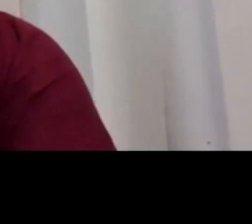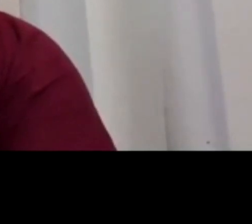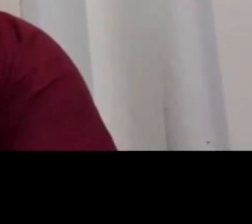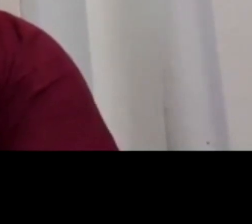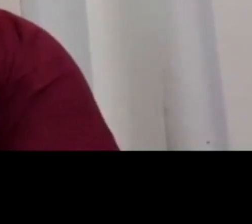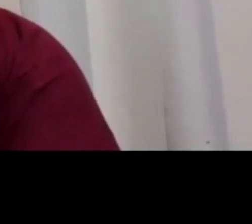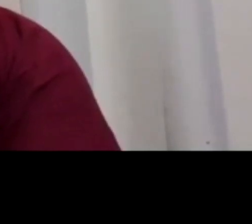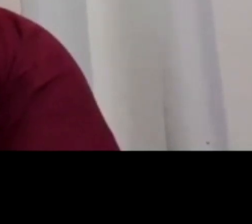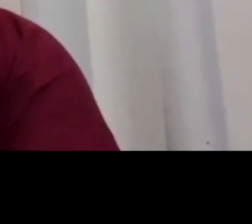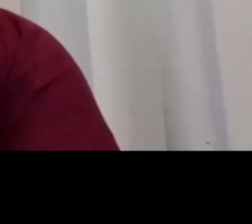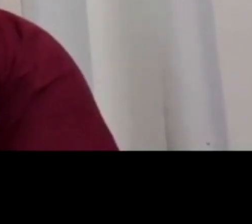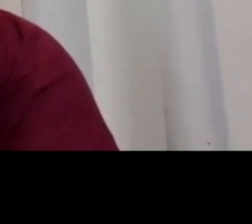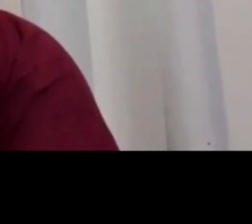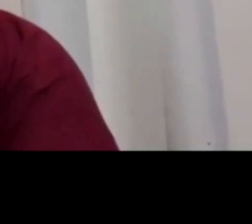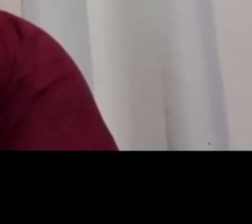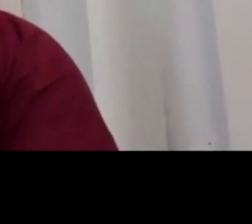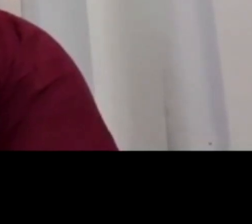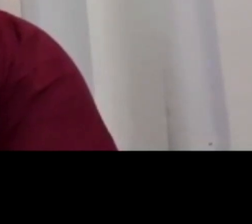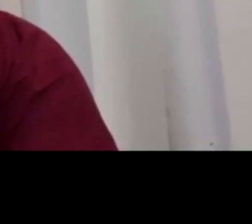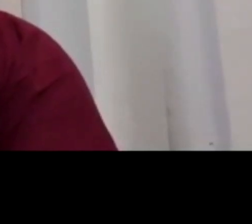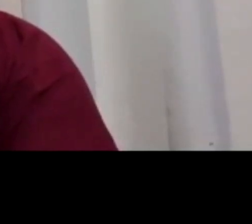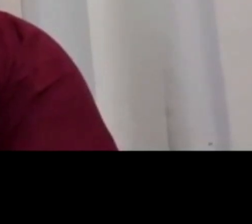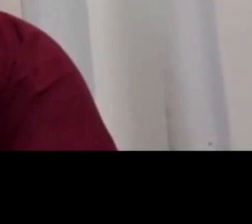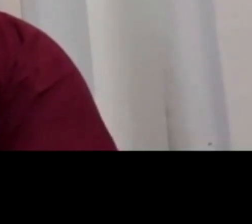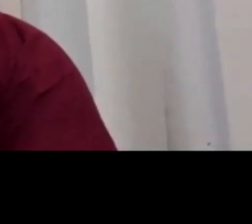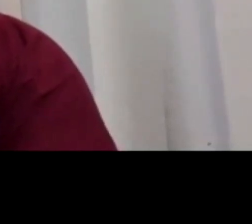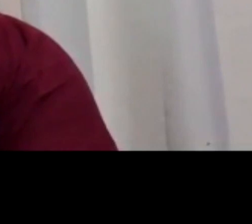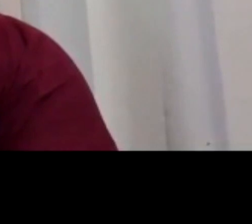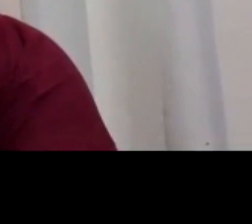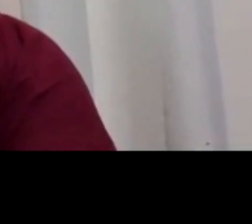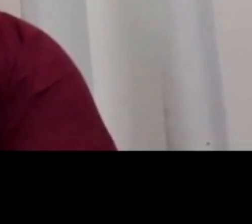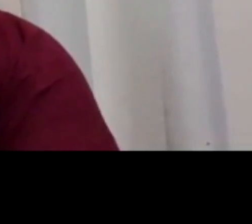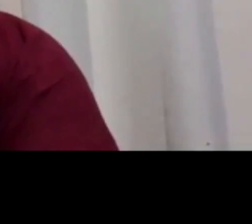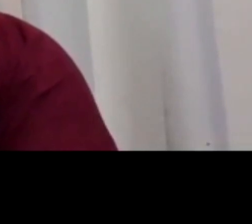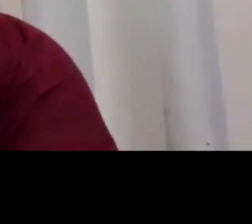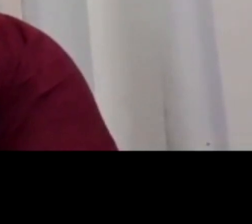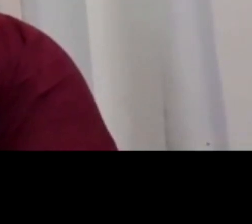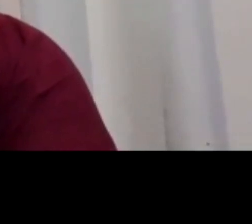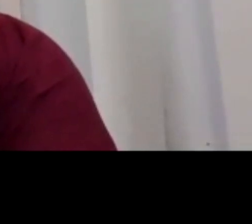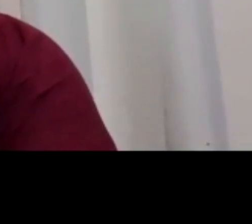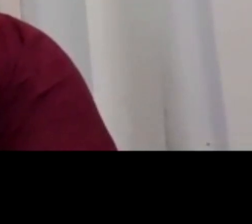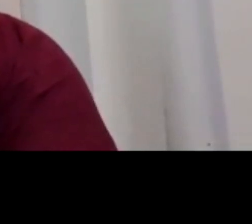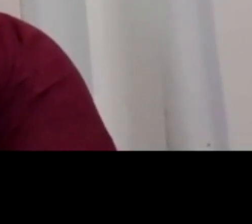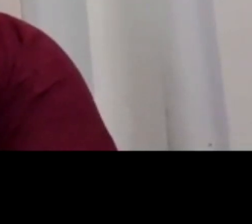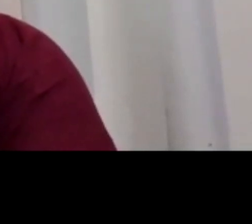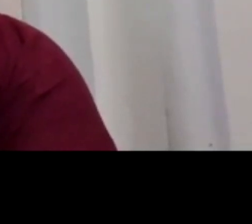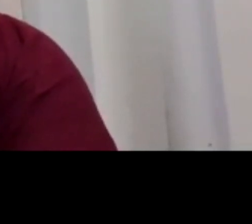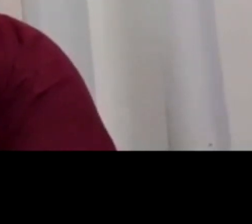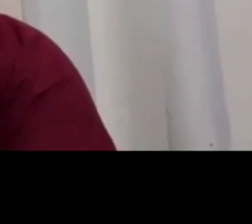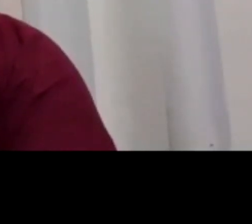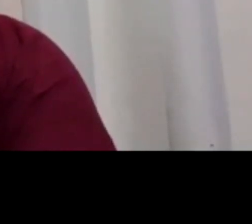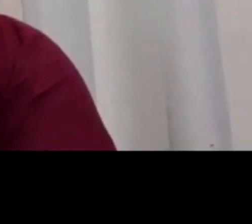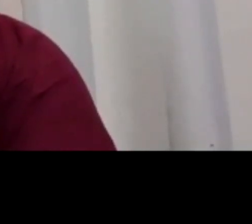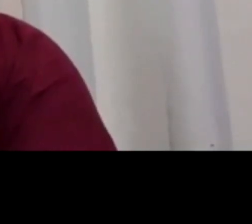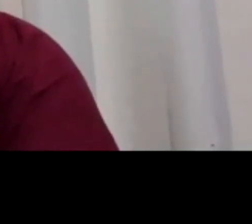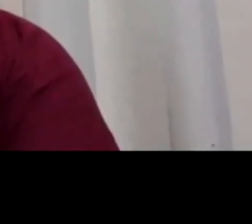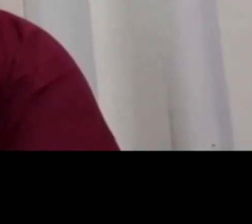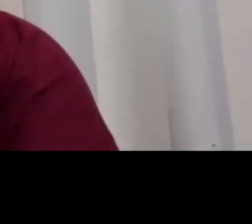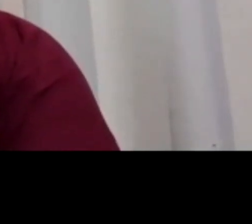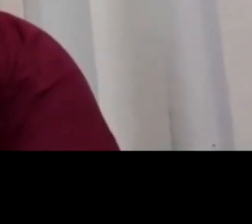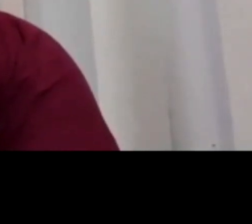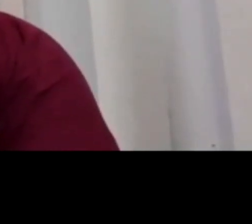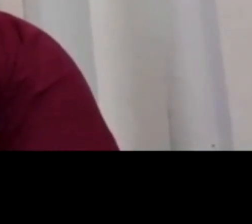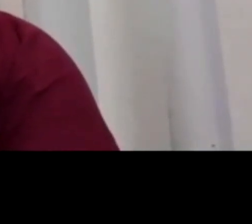questionamento. Nós só agimos moralmente e eticamente porque existe um Estado, porque existem leis